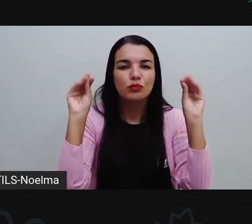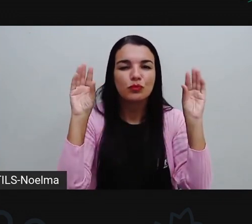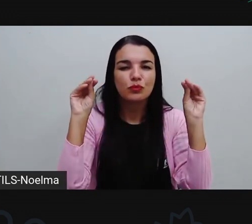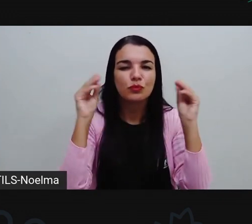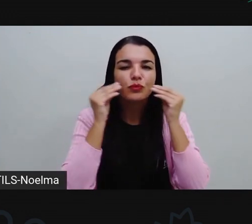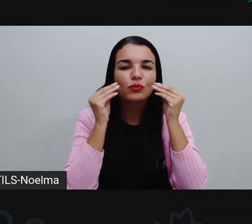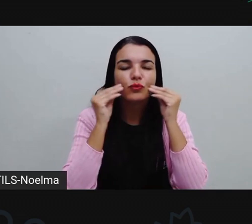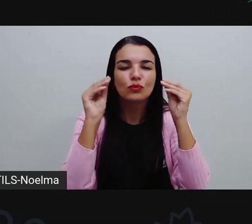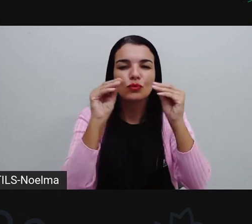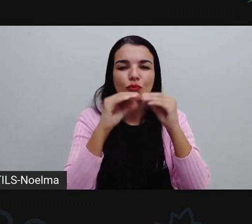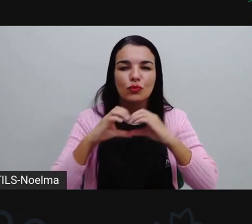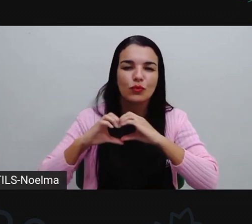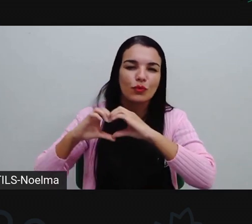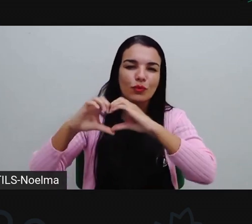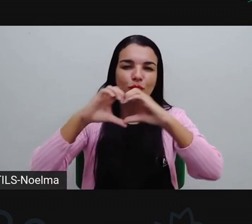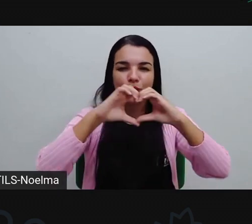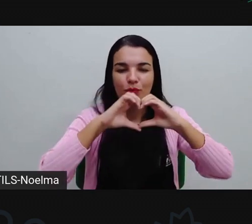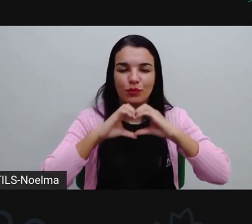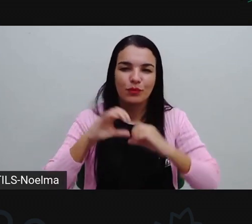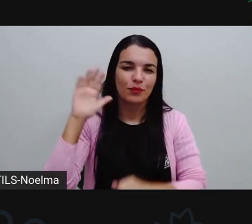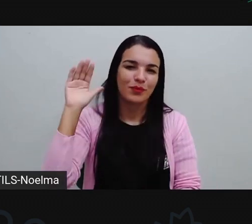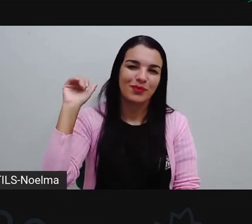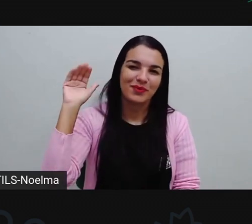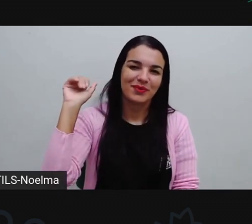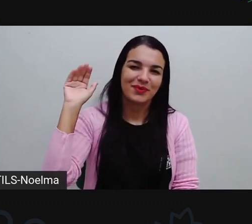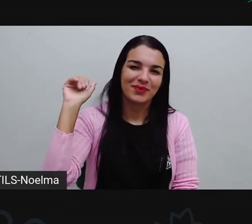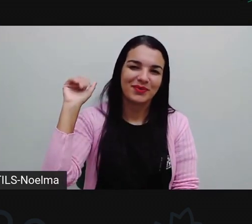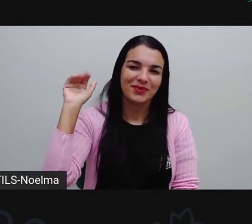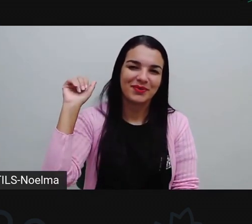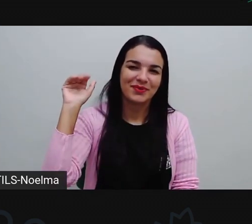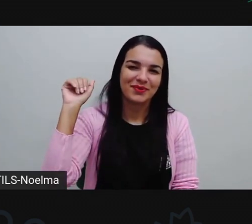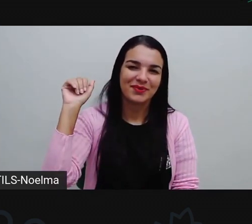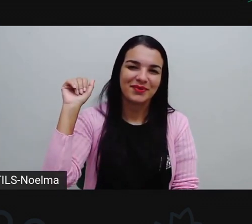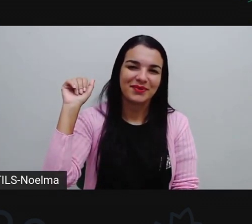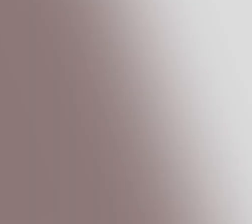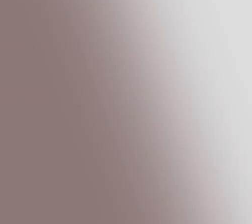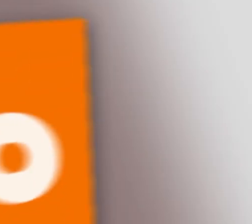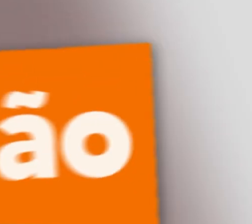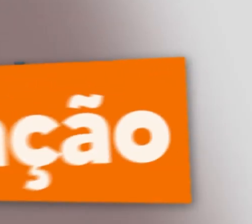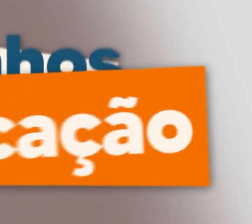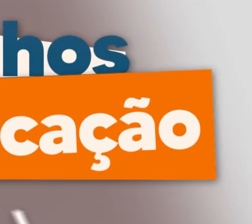Beijão no coração de cada um de vocês e até a próxima aula. Tchau, tchau!